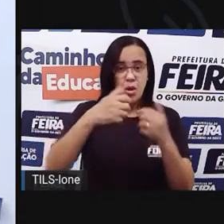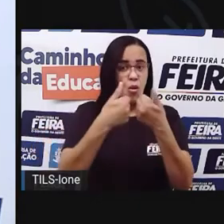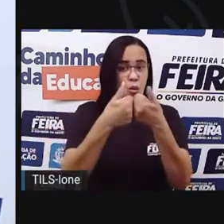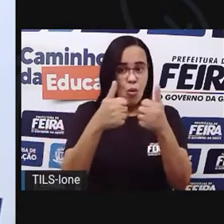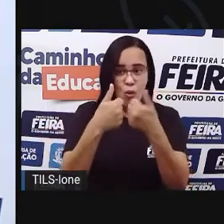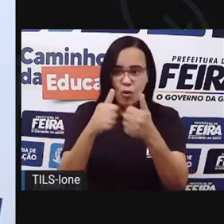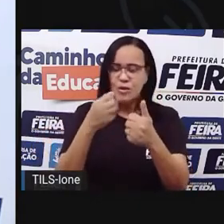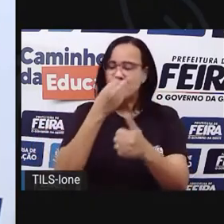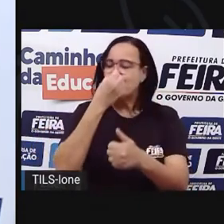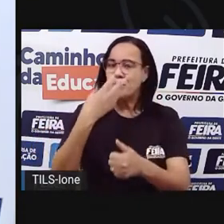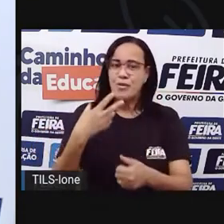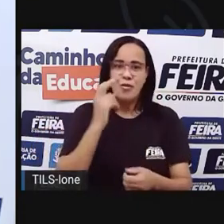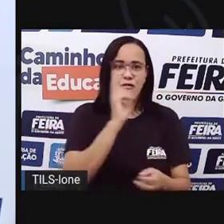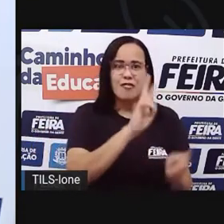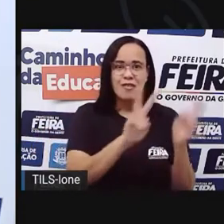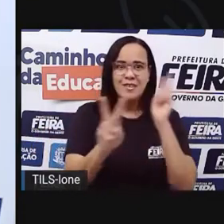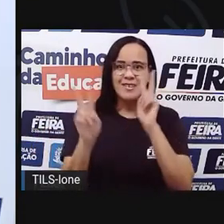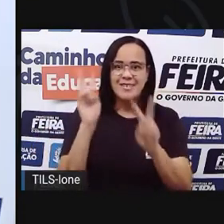carros de cima.